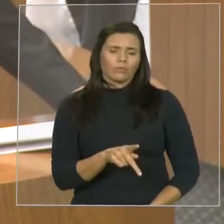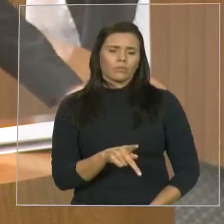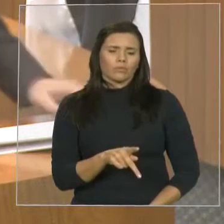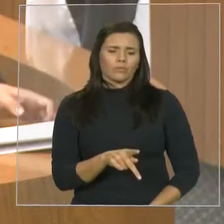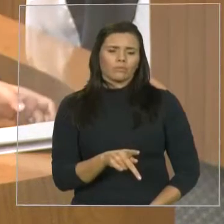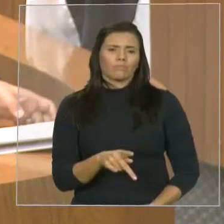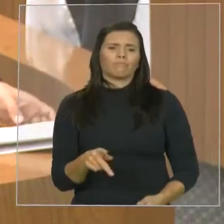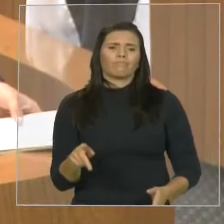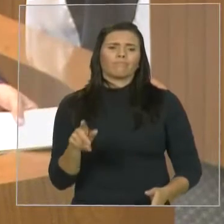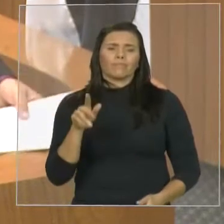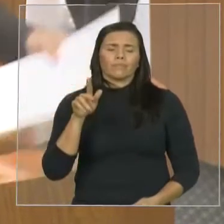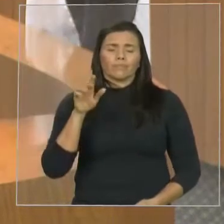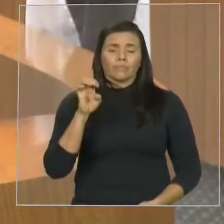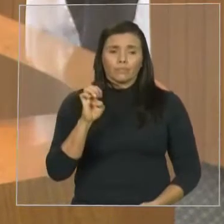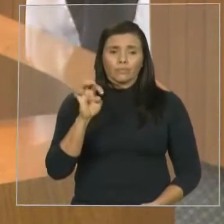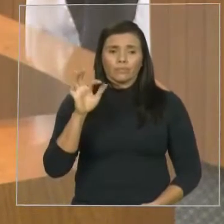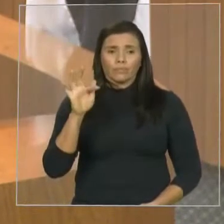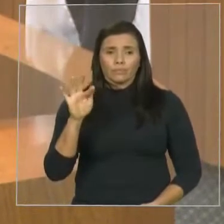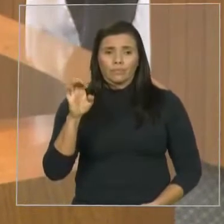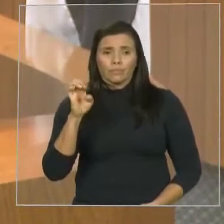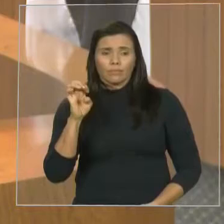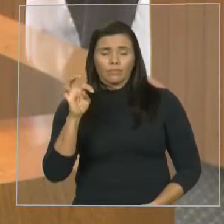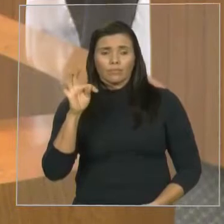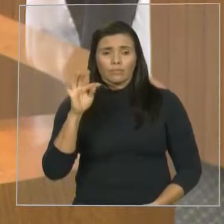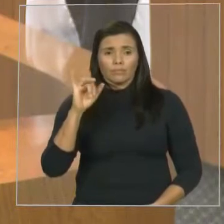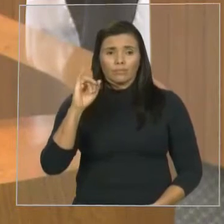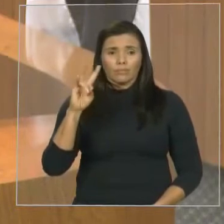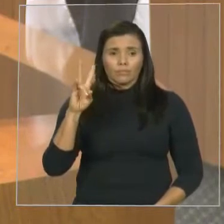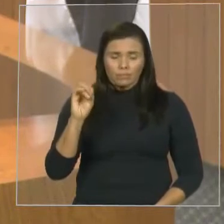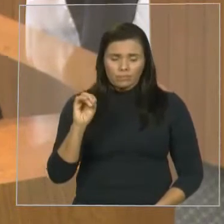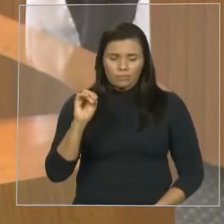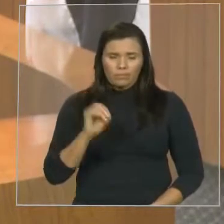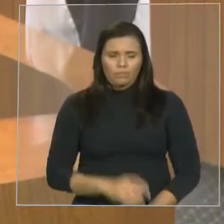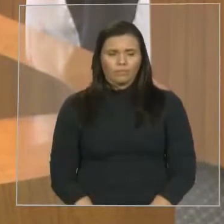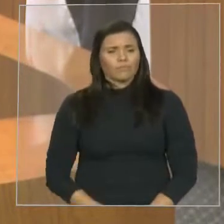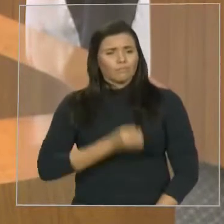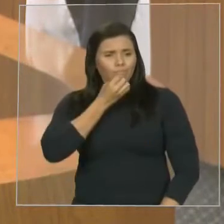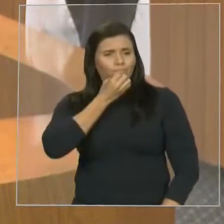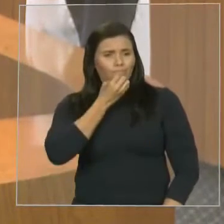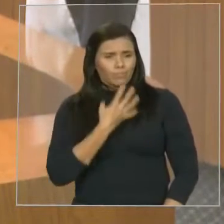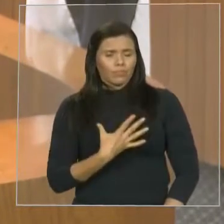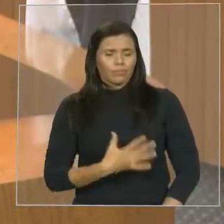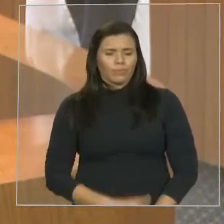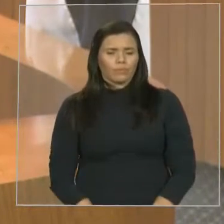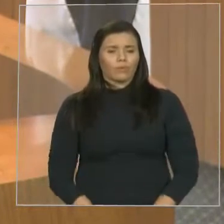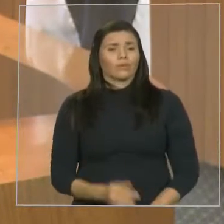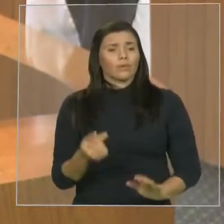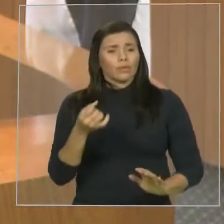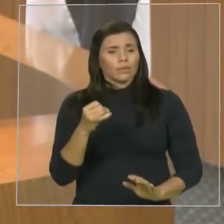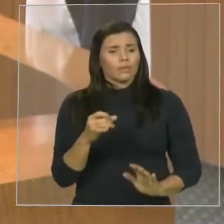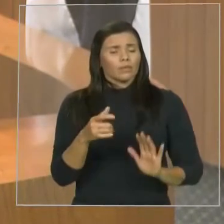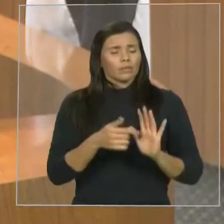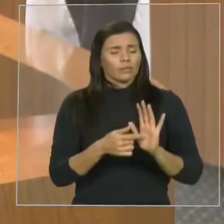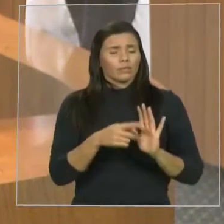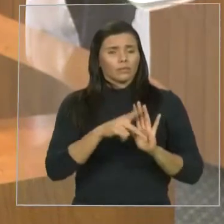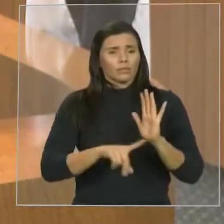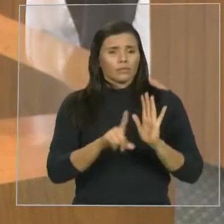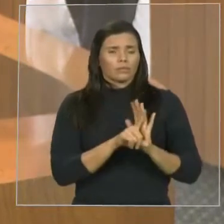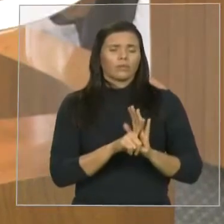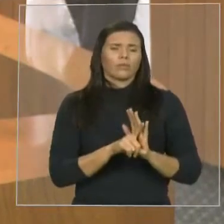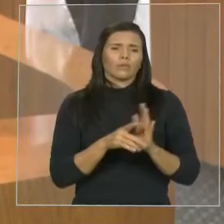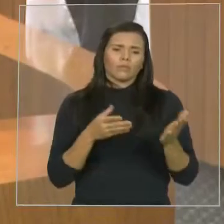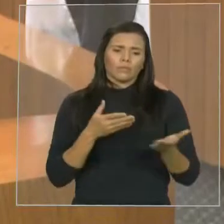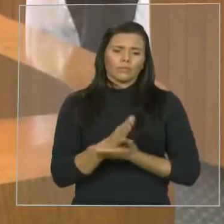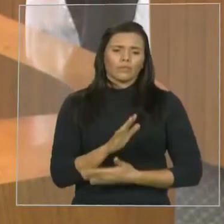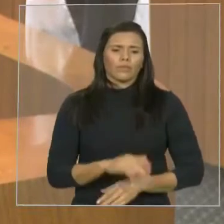isto é muito forte. Mas esse projeto de lei aprovado, ele traz também concurso, disposição de vagas